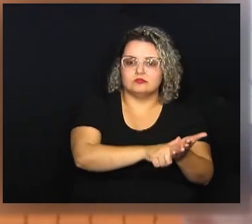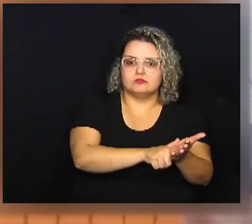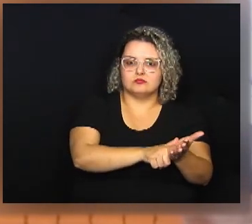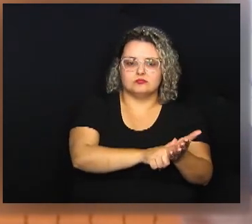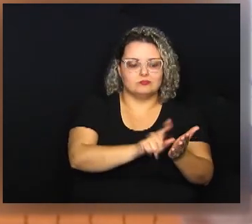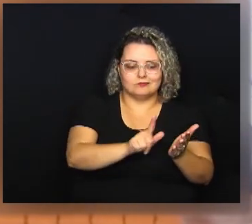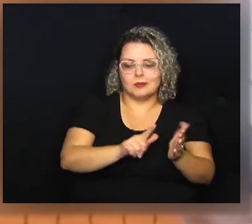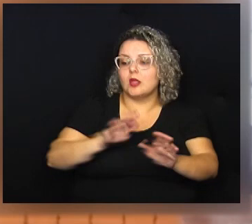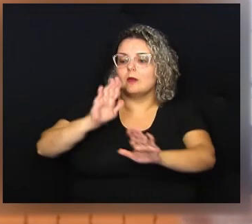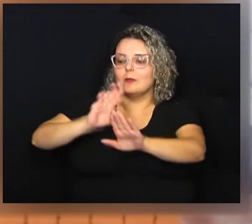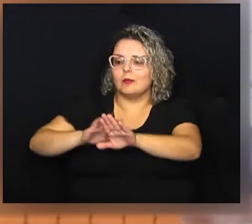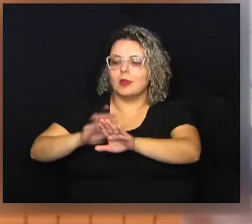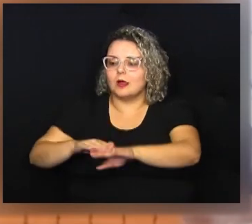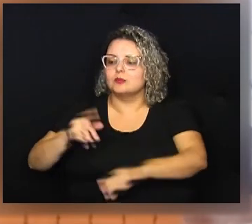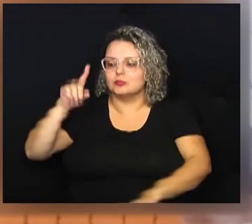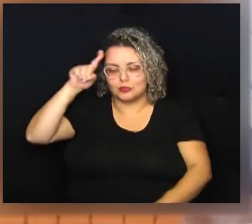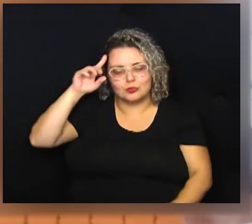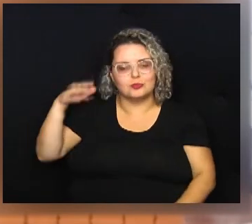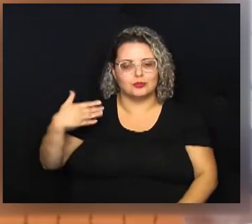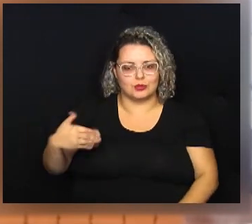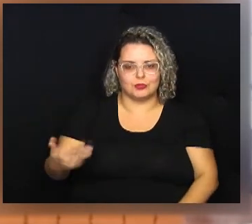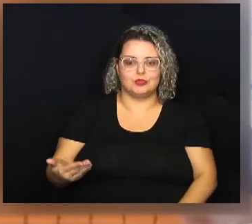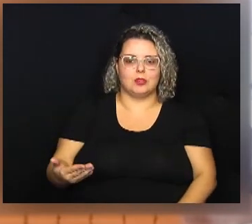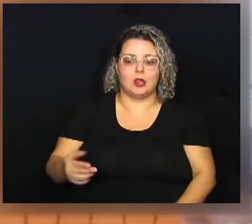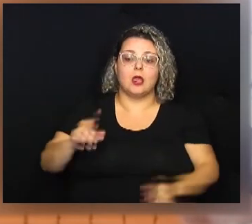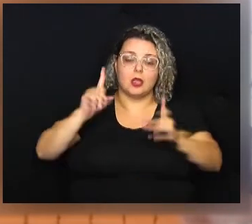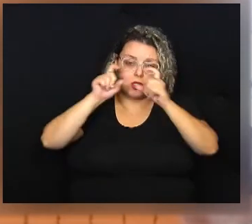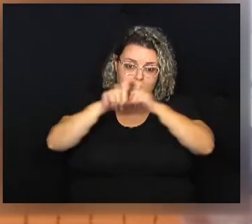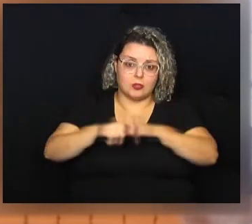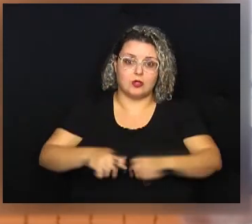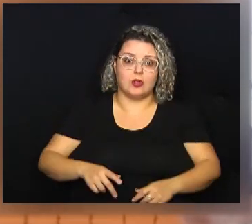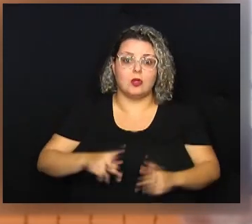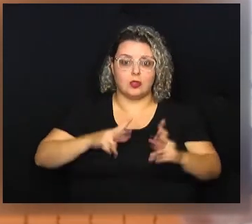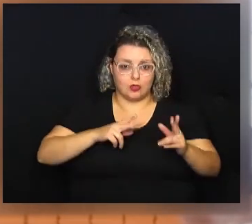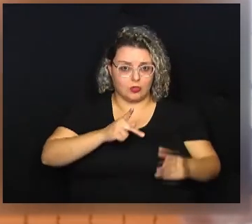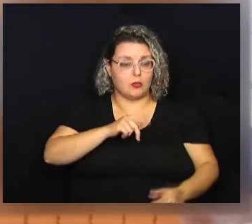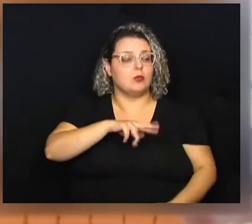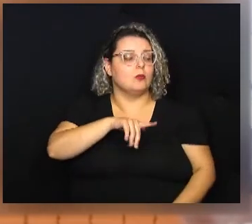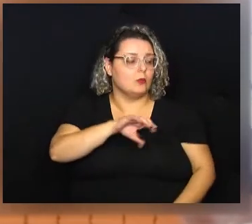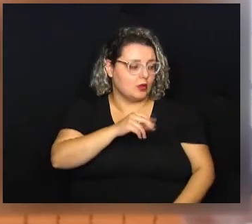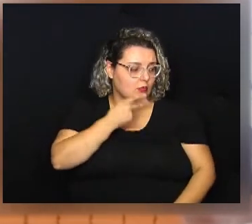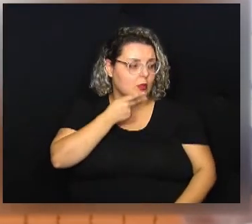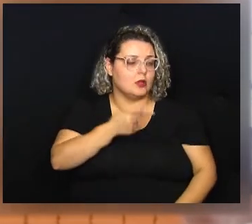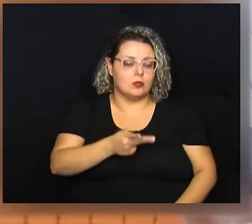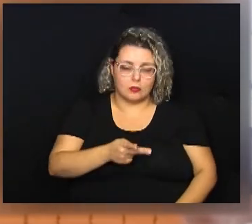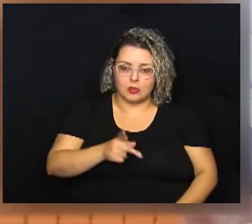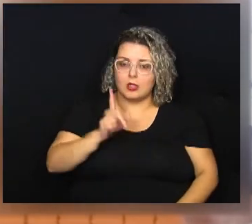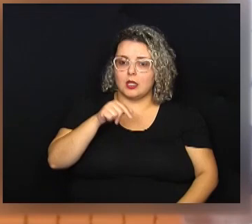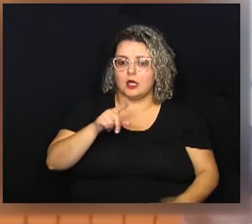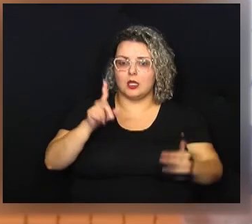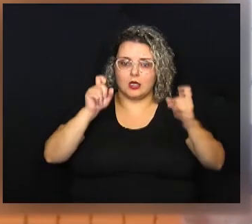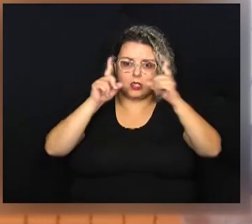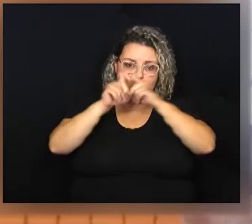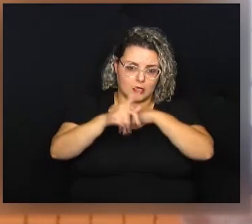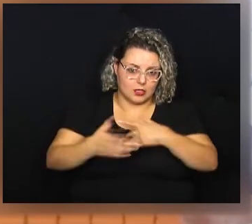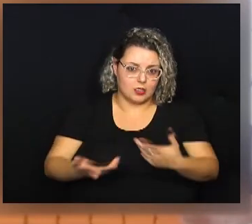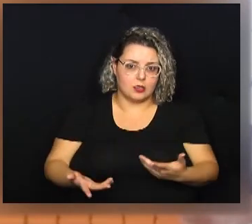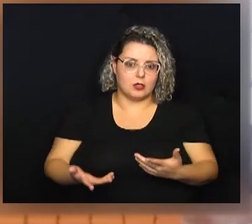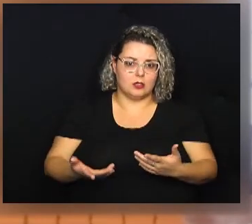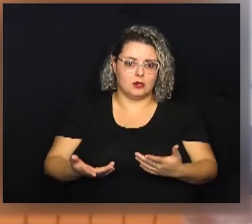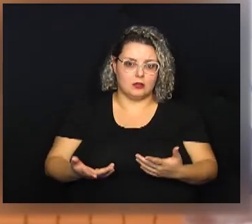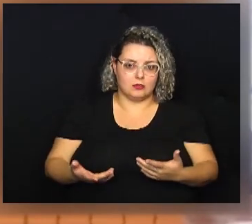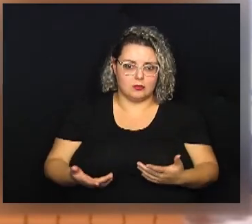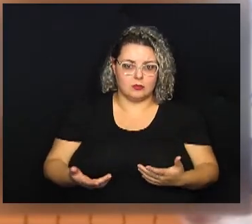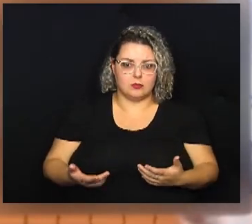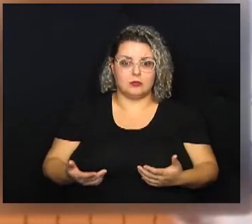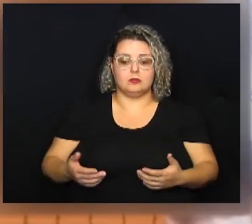aquilo que já está ali posto. É difícil, como o Paulo falou, é difícil, né? A questão